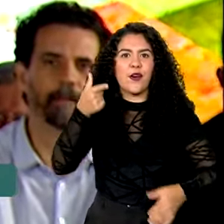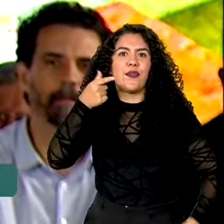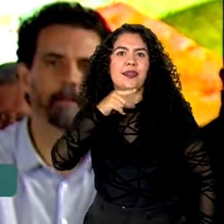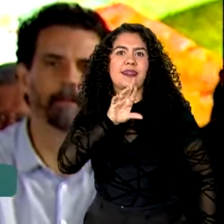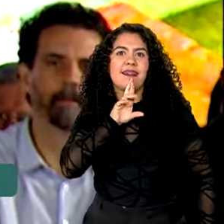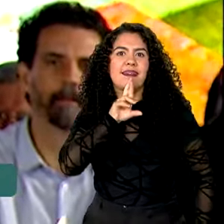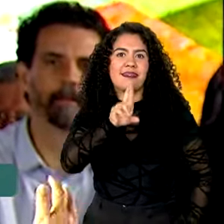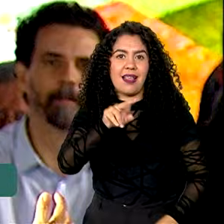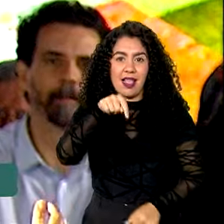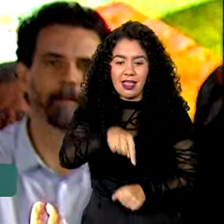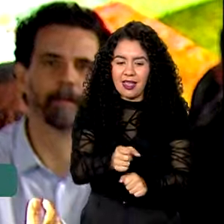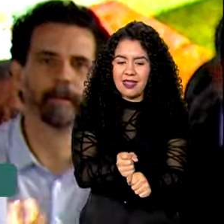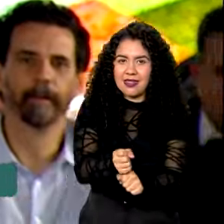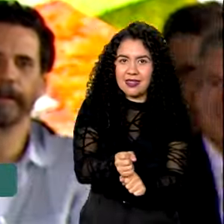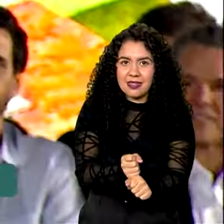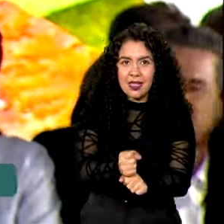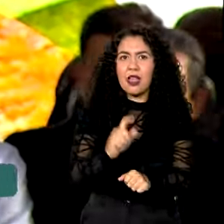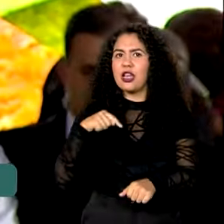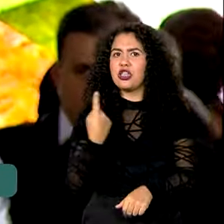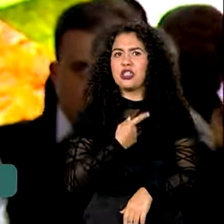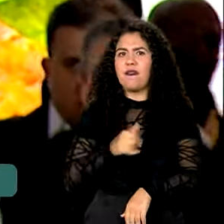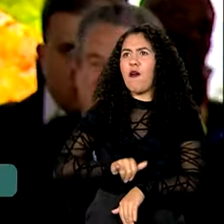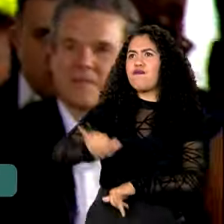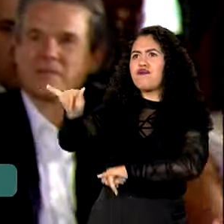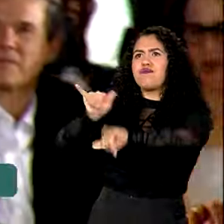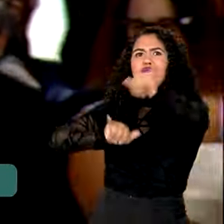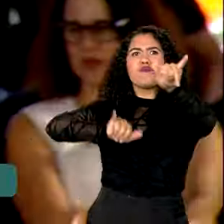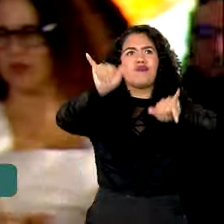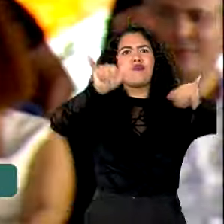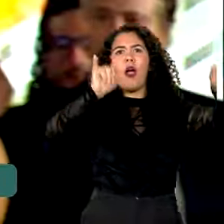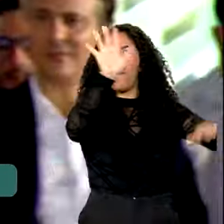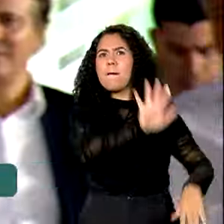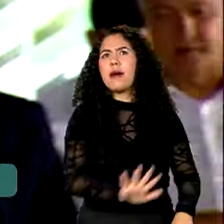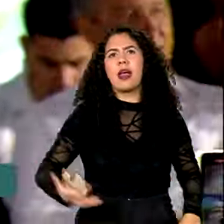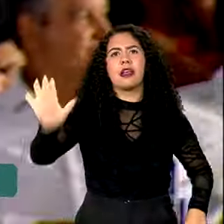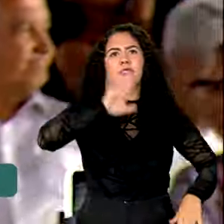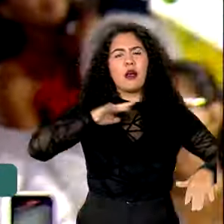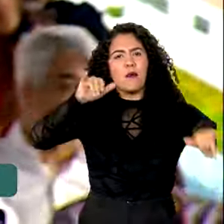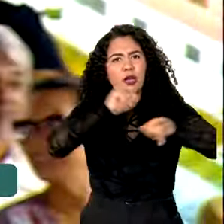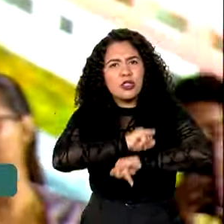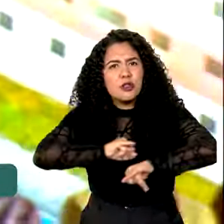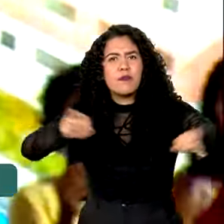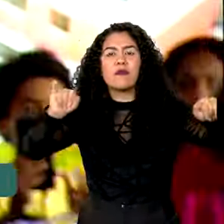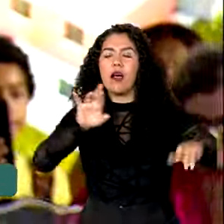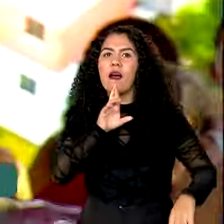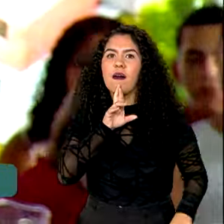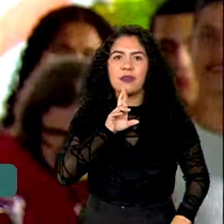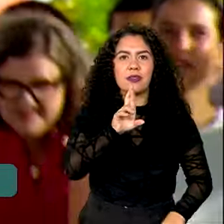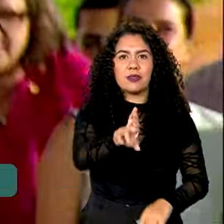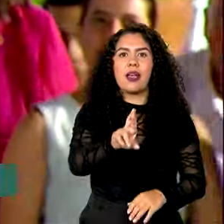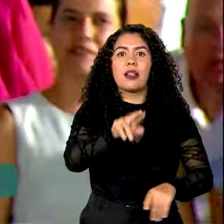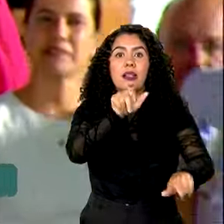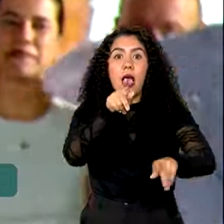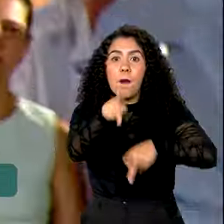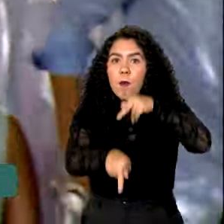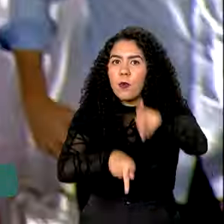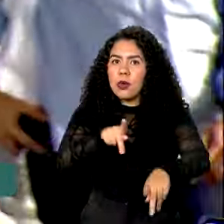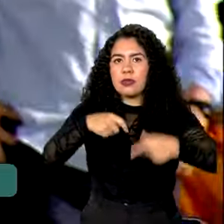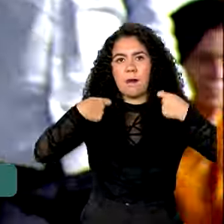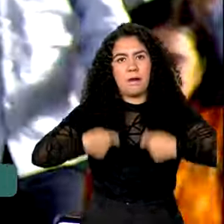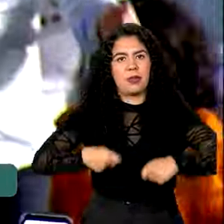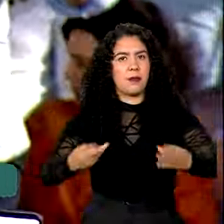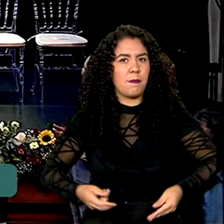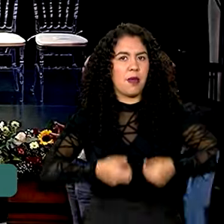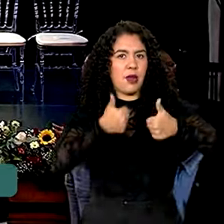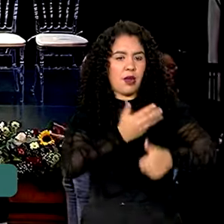este ano nós vamos viajar o Brasil inteiro para anunciar as colhetas que o povo precisa para melhorar a